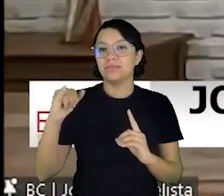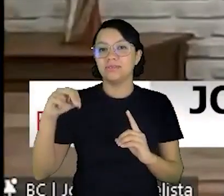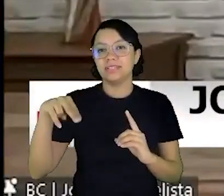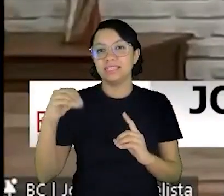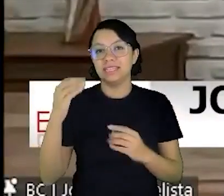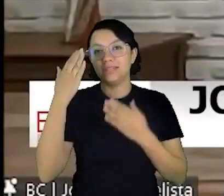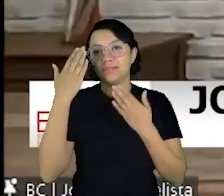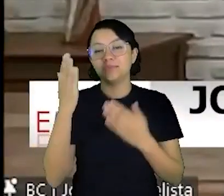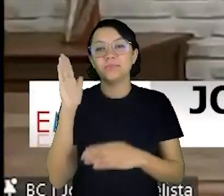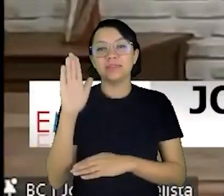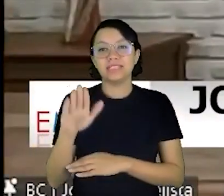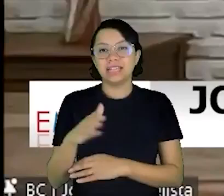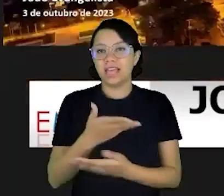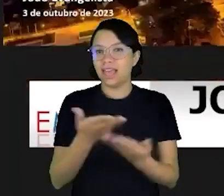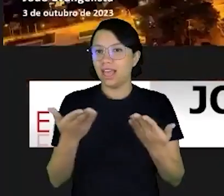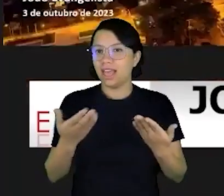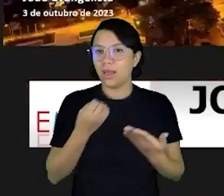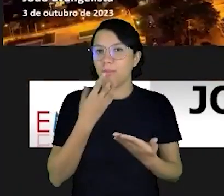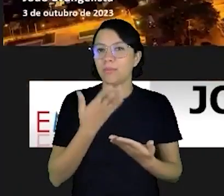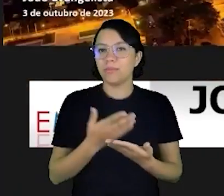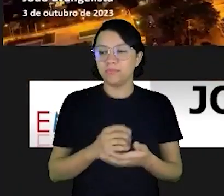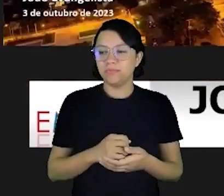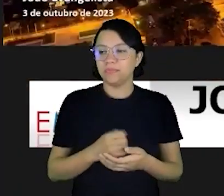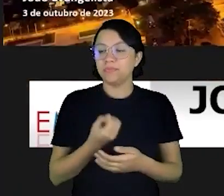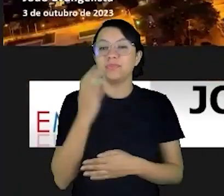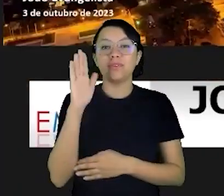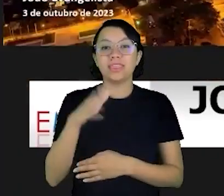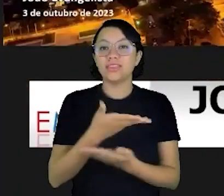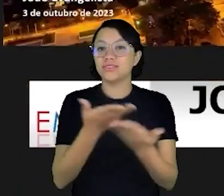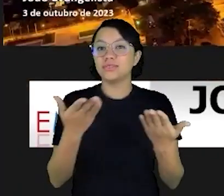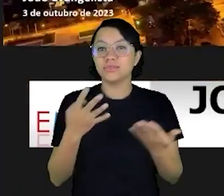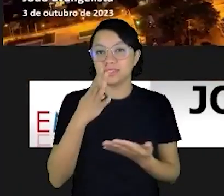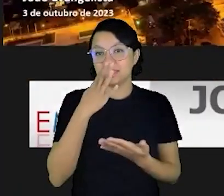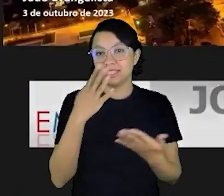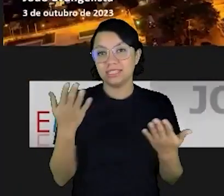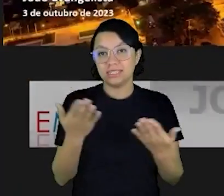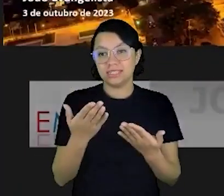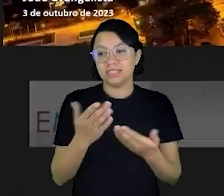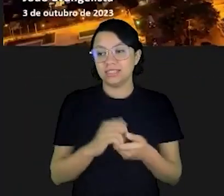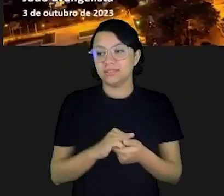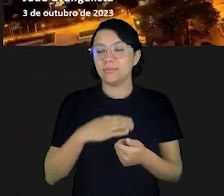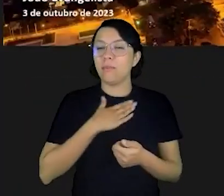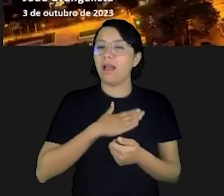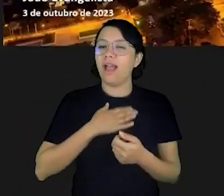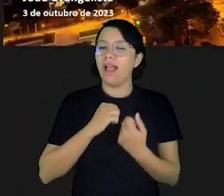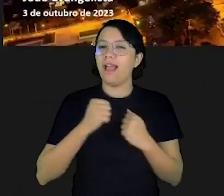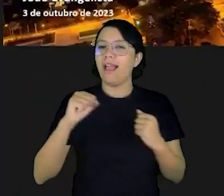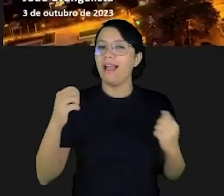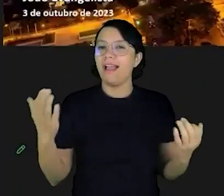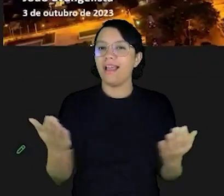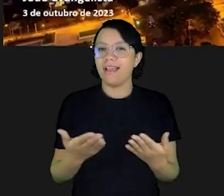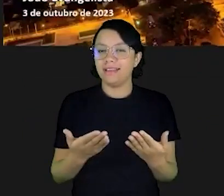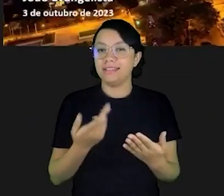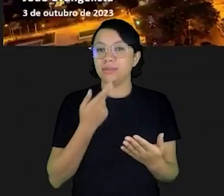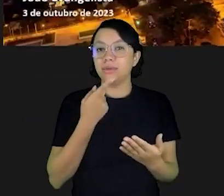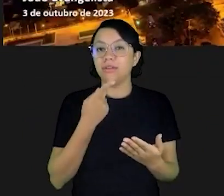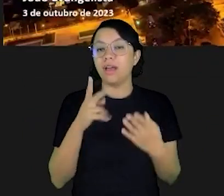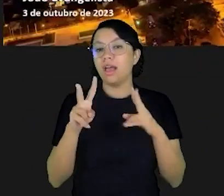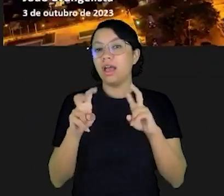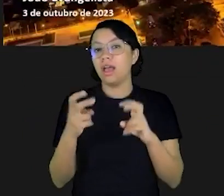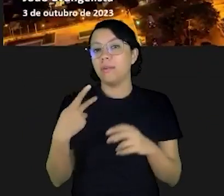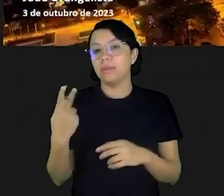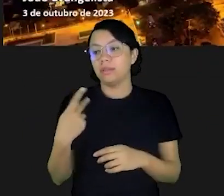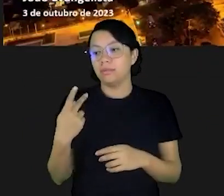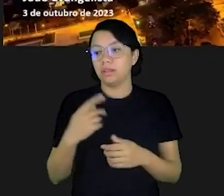Boa tarde, Nino, boa tarde, Mariana, Zé Coberto. Boa tarde a todos os que nos assistem aqui. Prazer muito grande estar com vocês para tratar desse